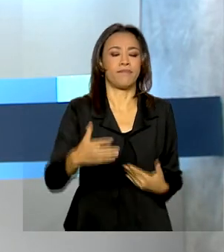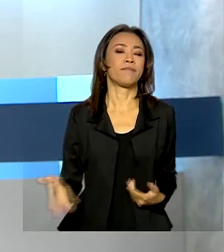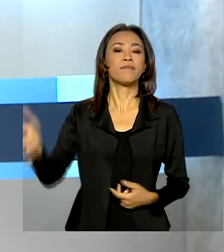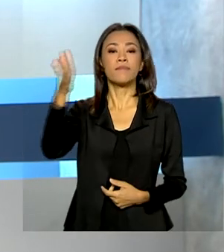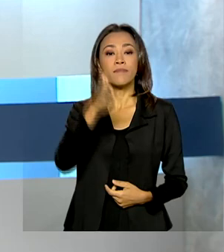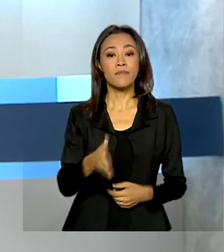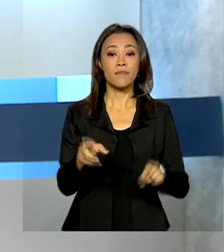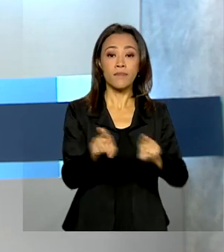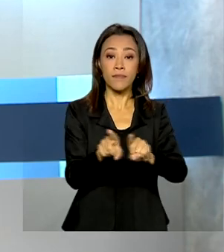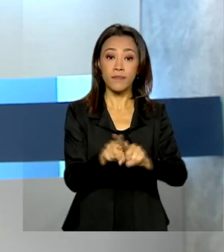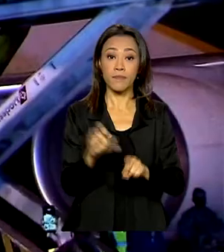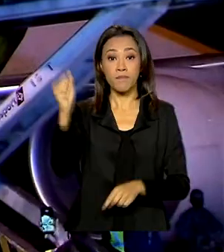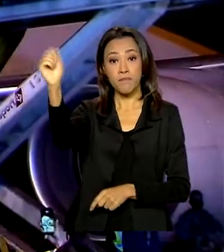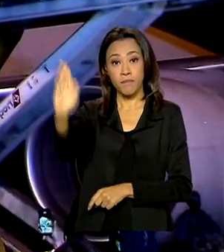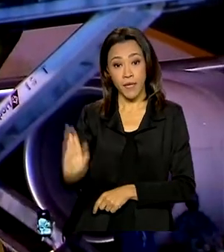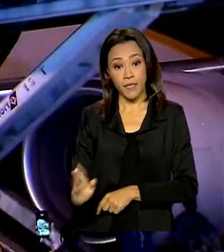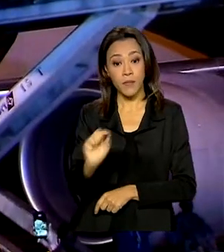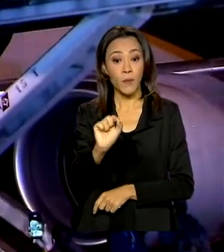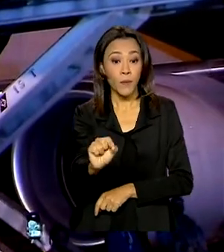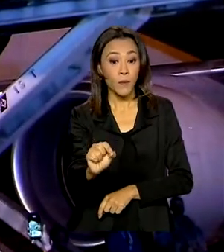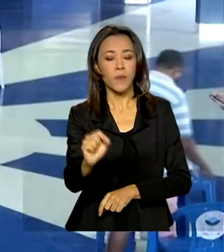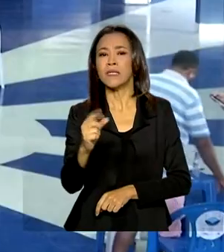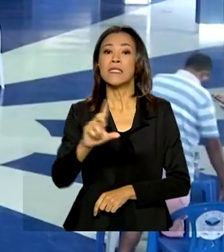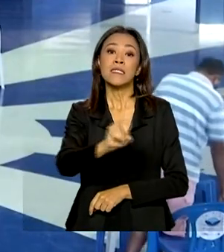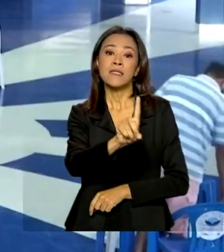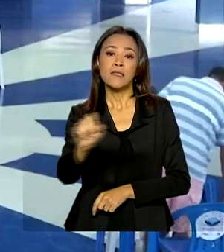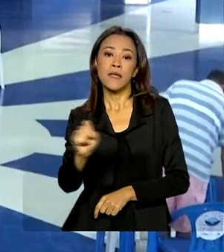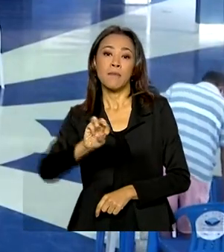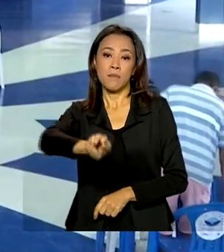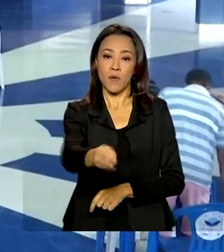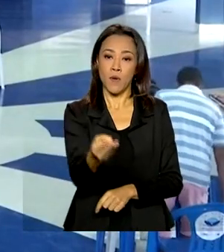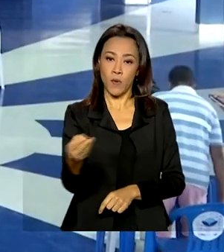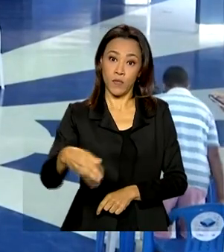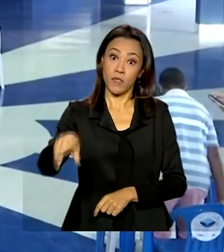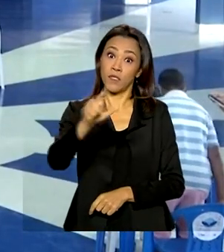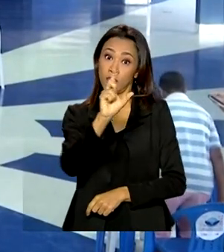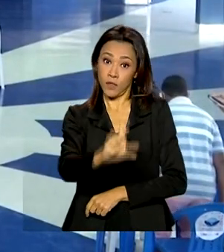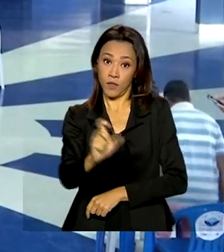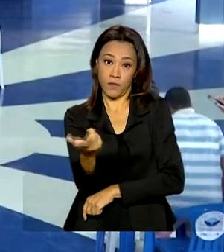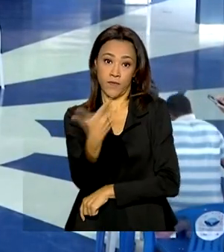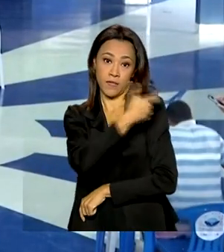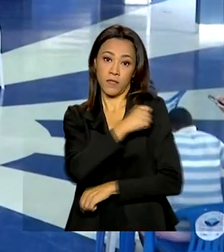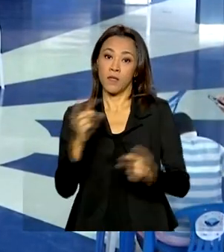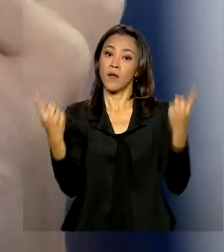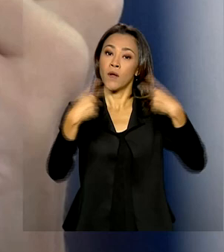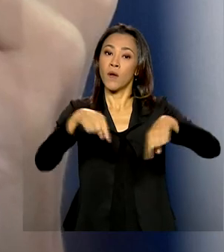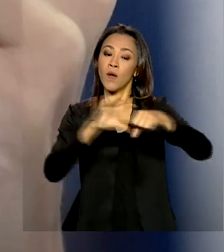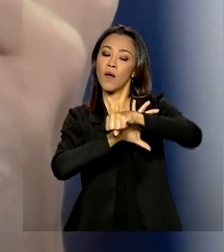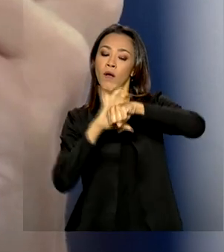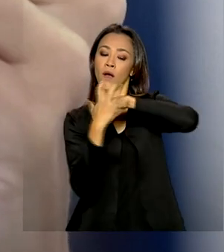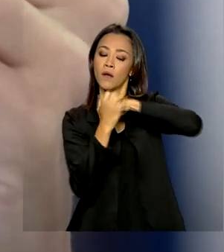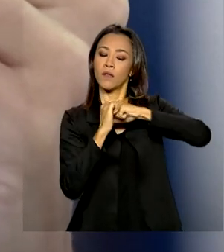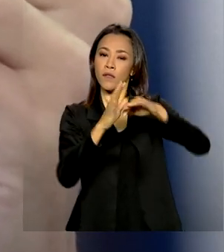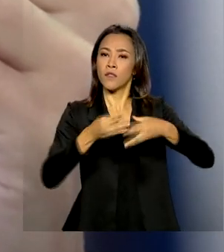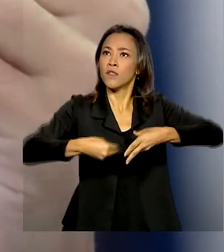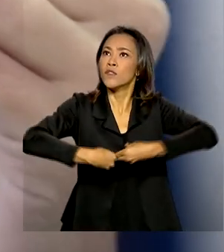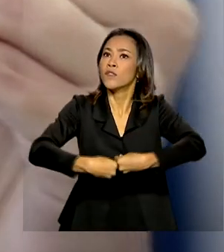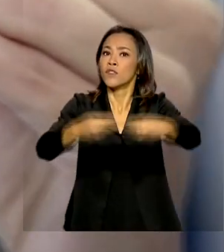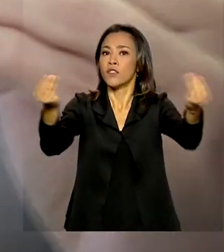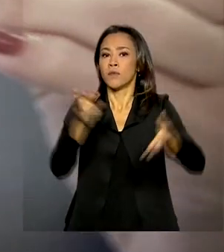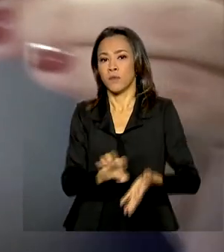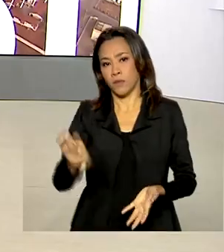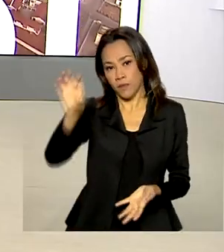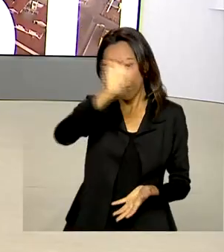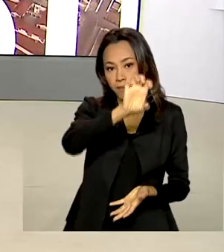você vai ver ainda, Brasil ultrapassa a marca de 100 milhões de doses de vacinas contra a Covid-19 distribuídas para todos os